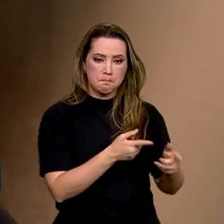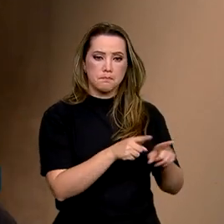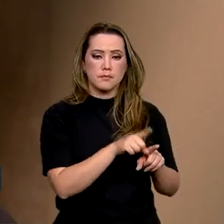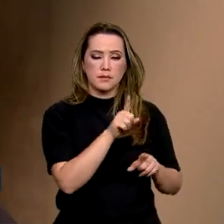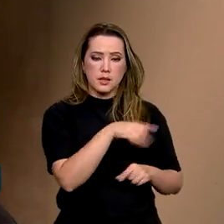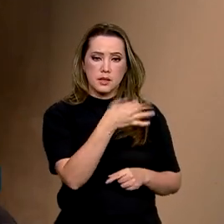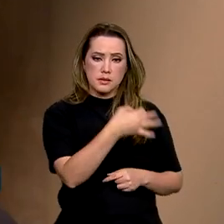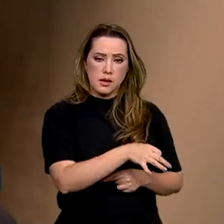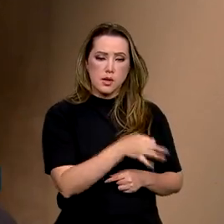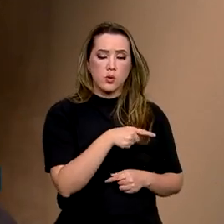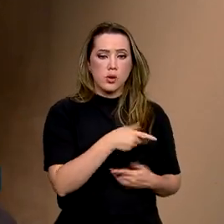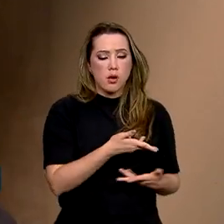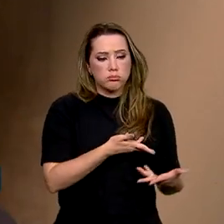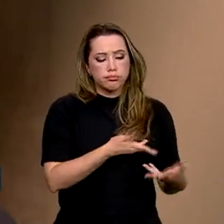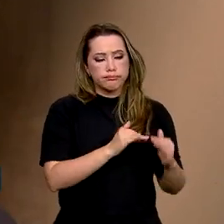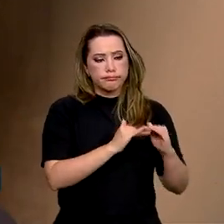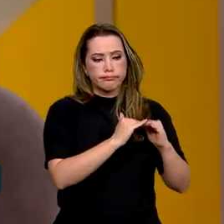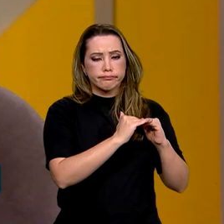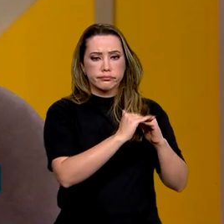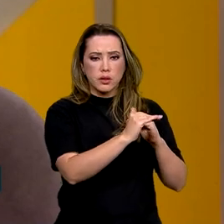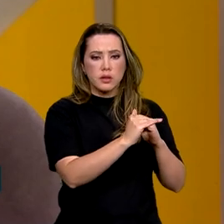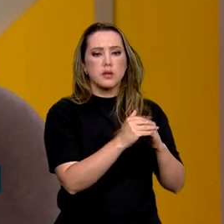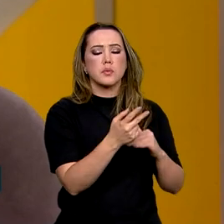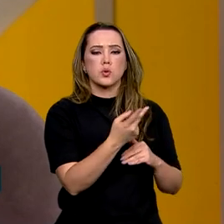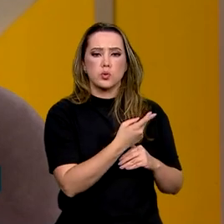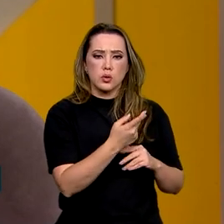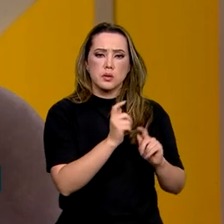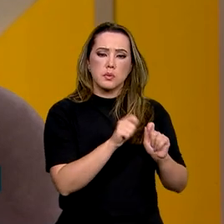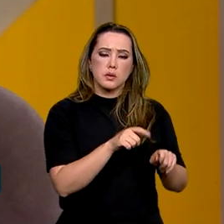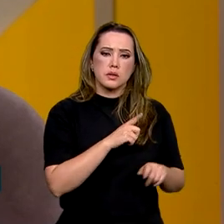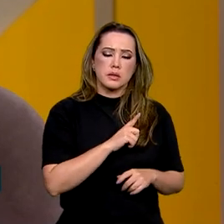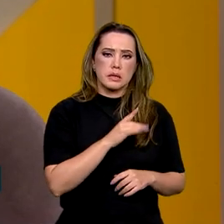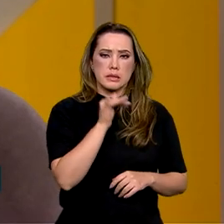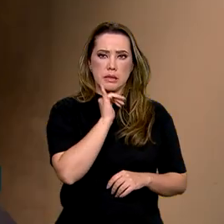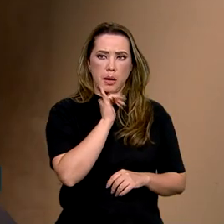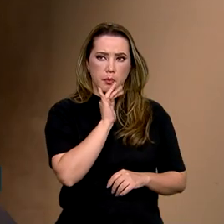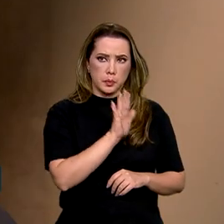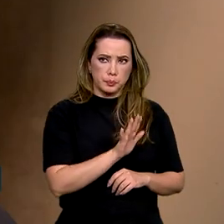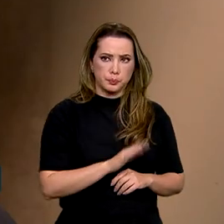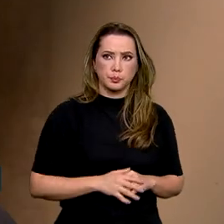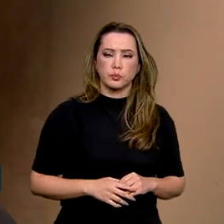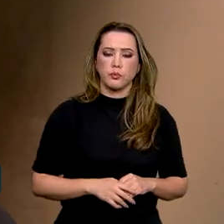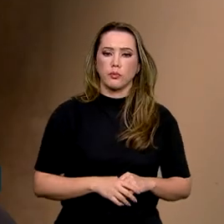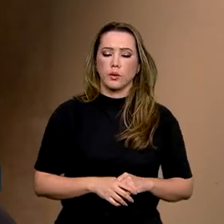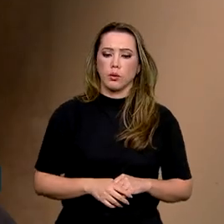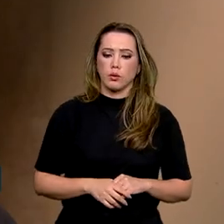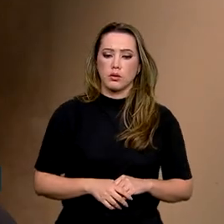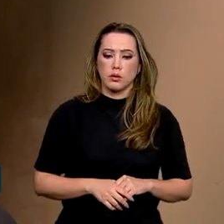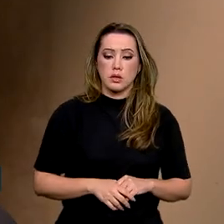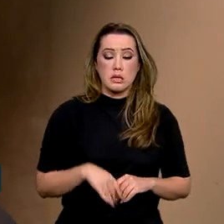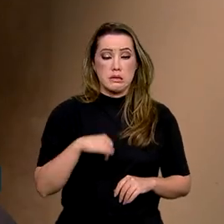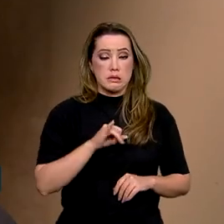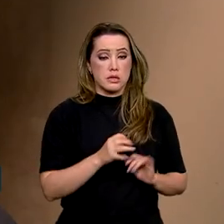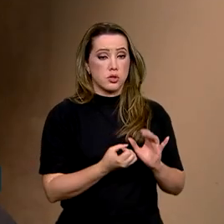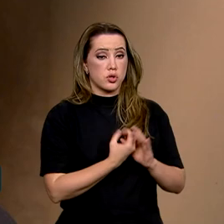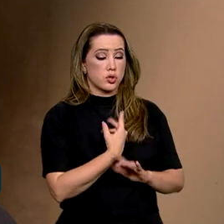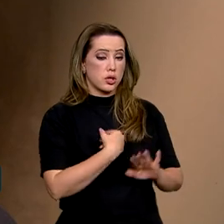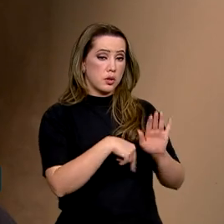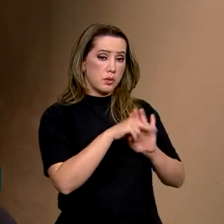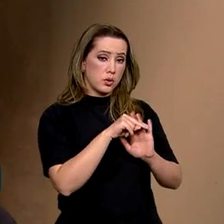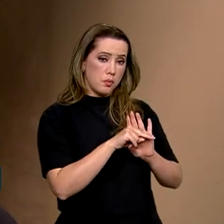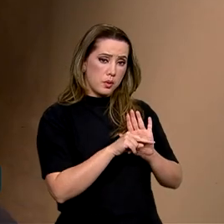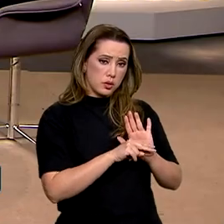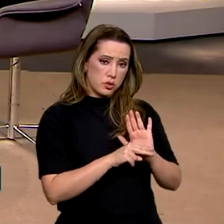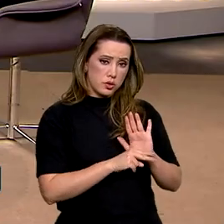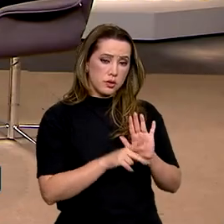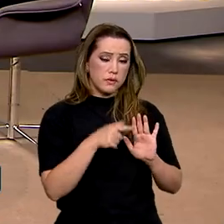o equilíbrio que esses dois ministérios podem ter. Então, quando a gente faz, por exemplo, para colocar um exemplo, uma normativa de